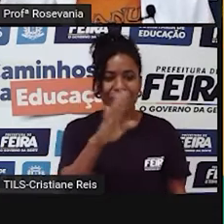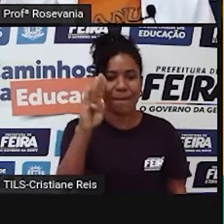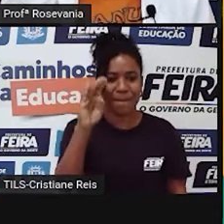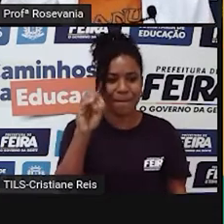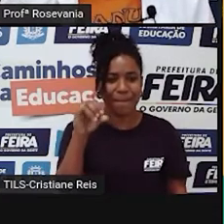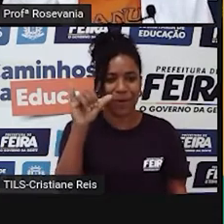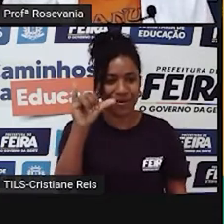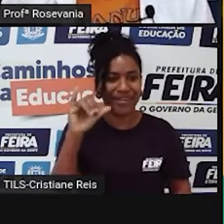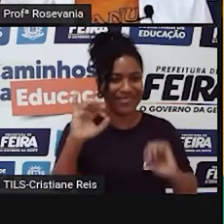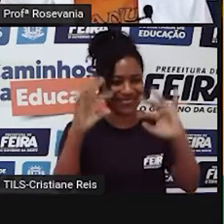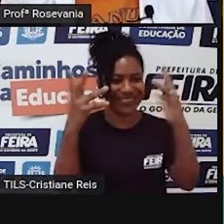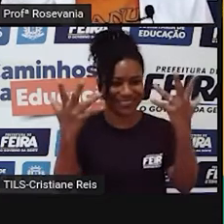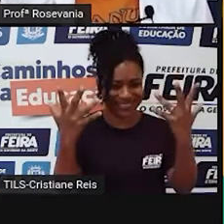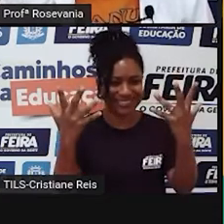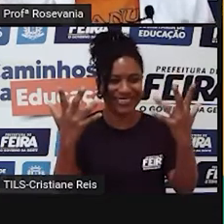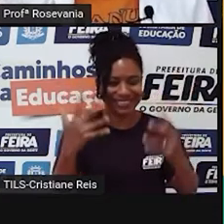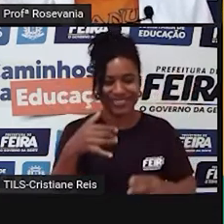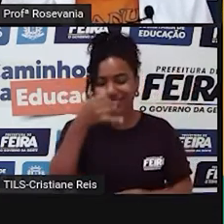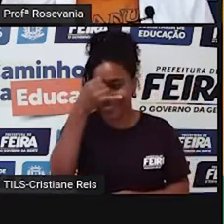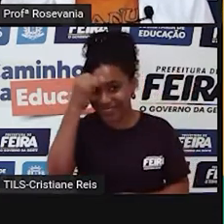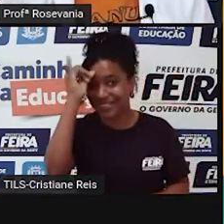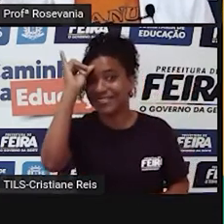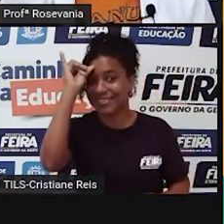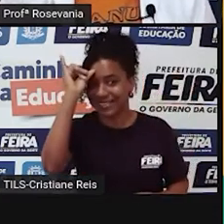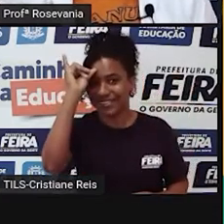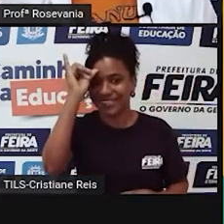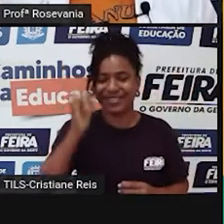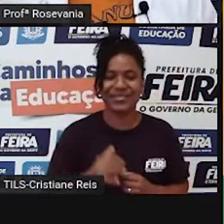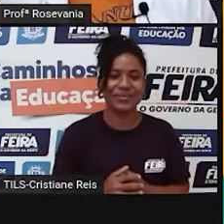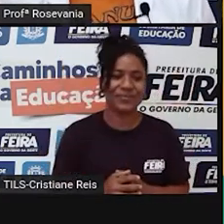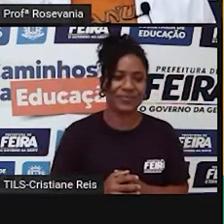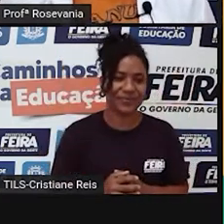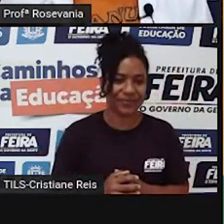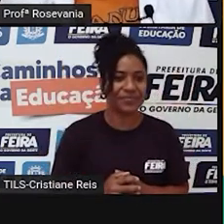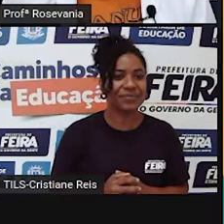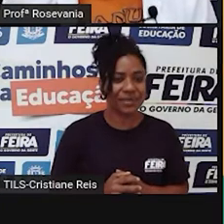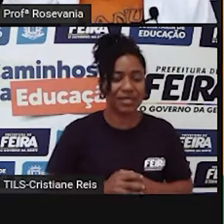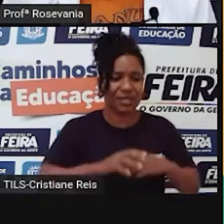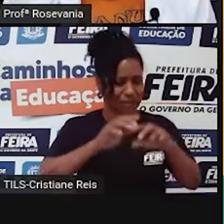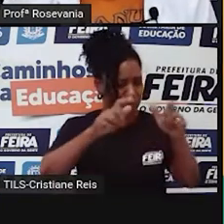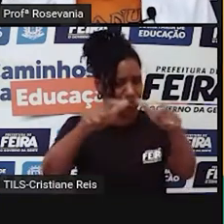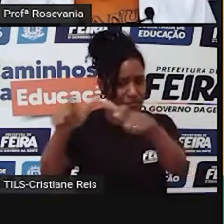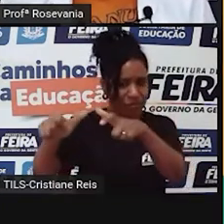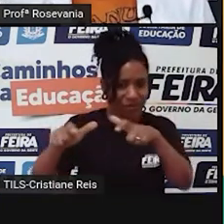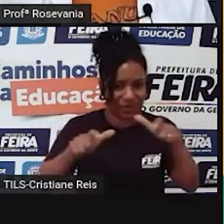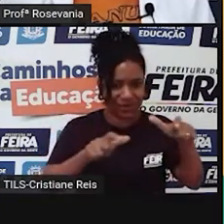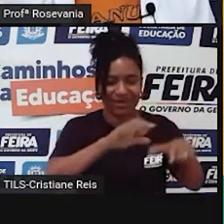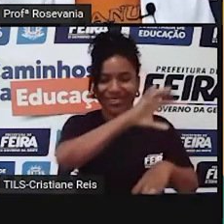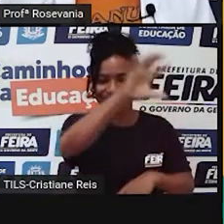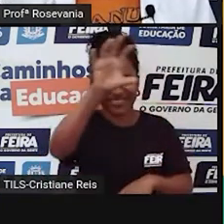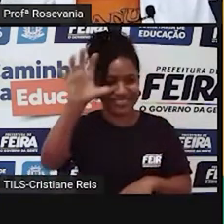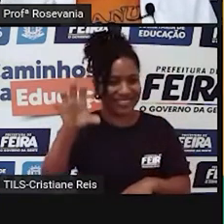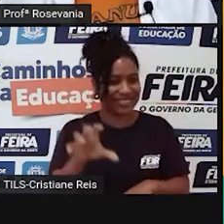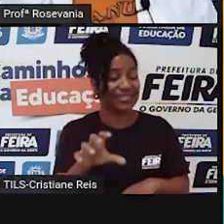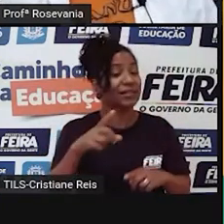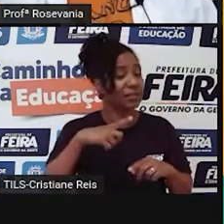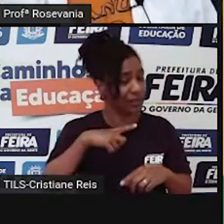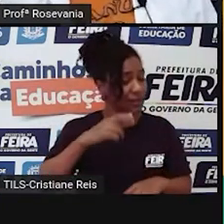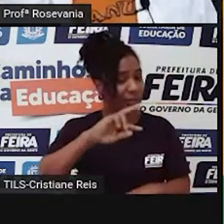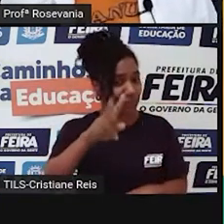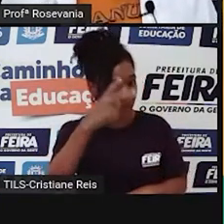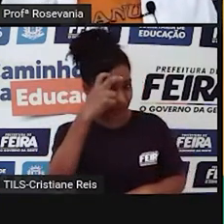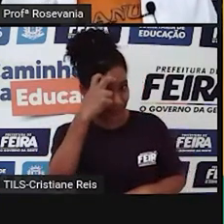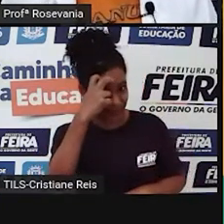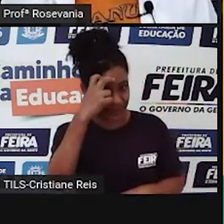também o boi é símbolo dessa cultura, né, em várias regiões tem, na nossa região não é diferente. Então, nós vamos falar de